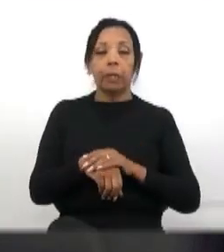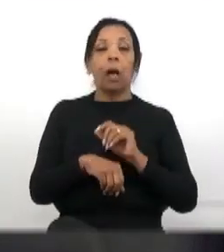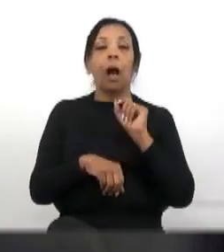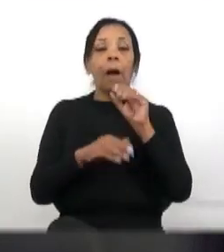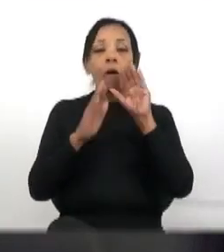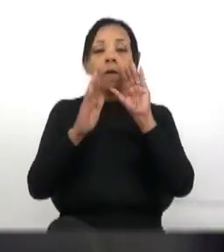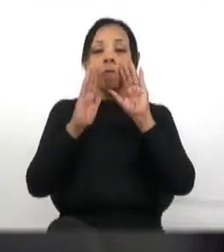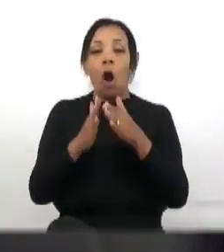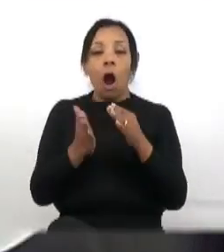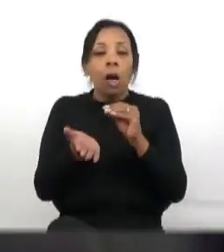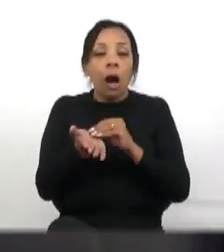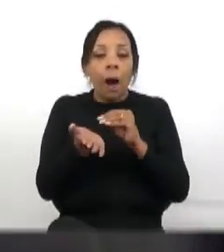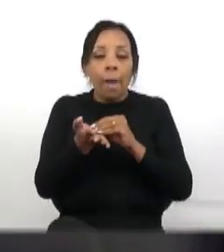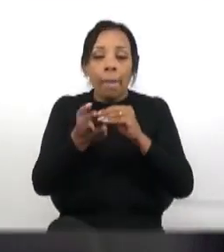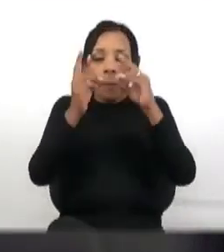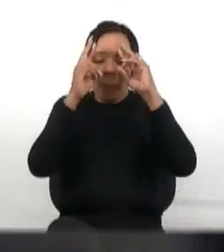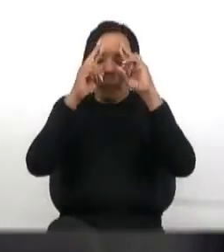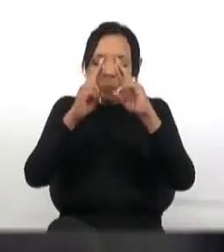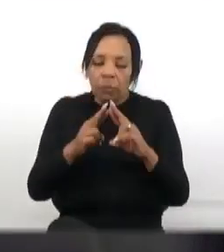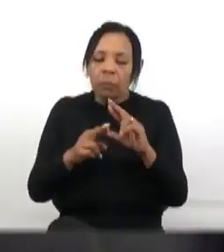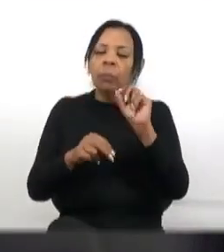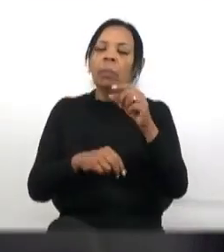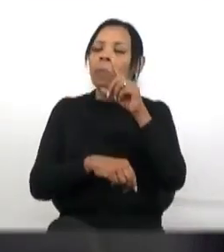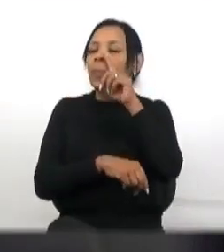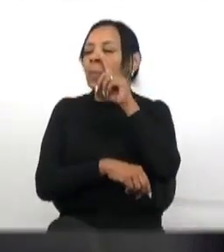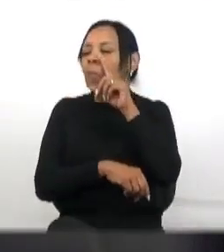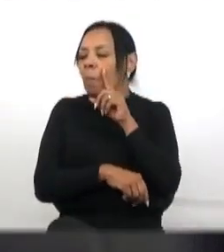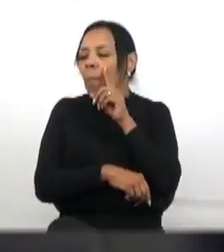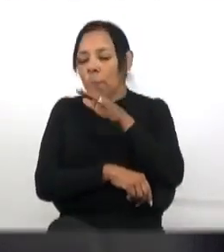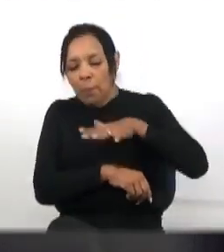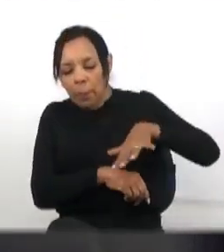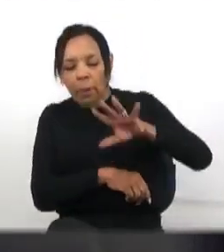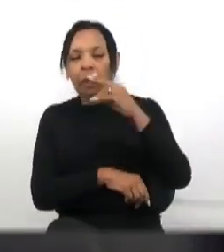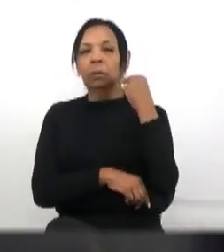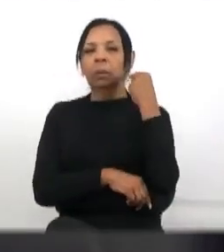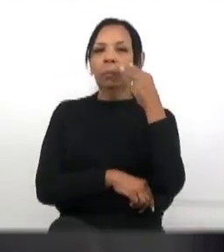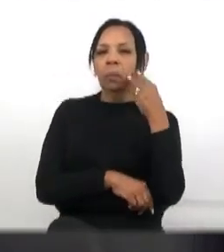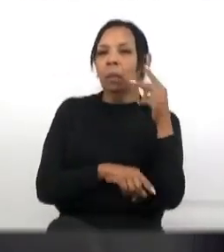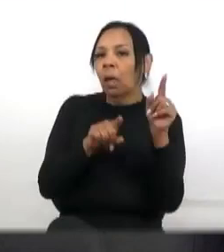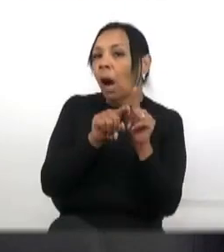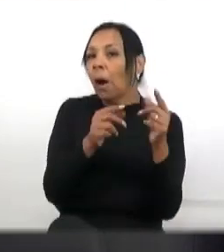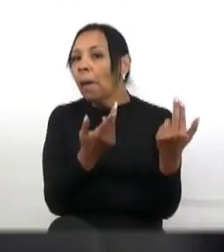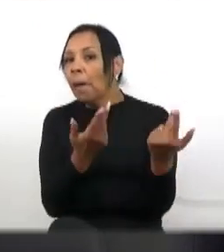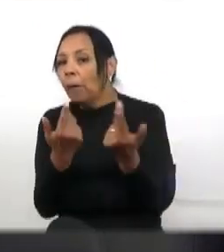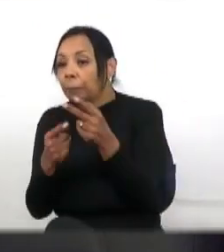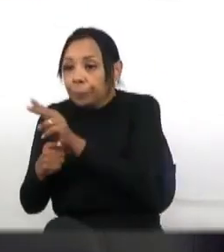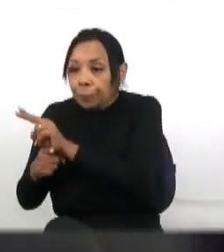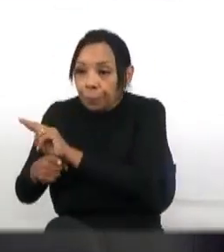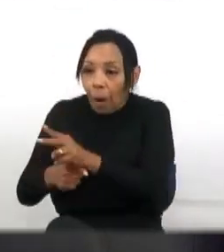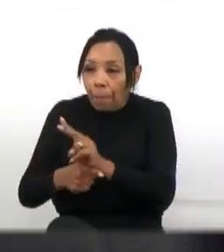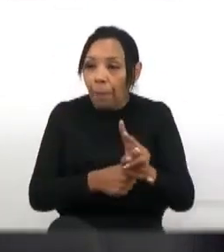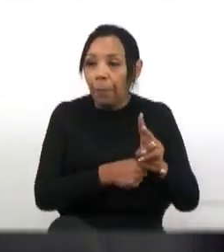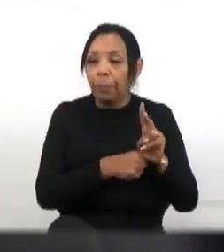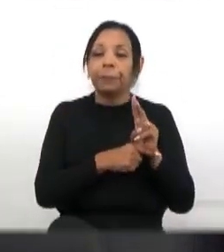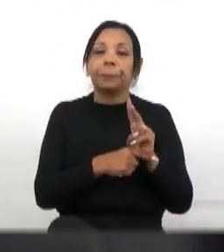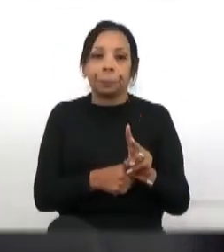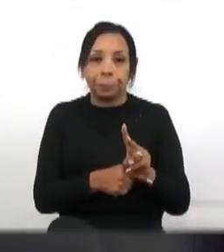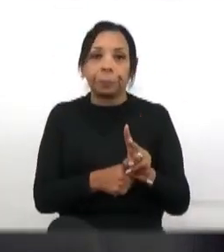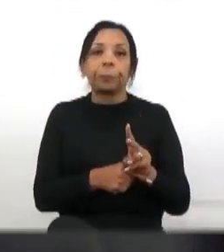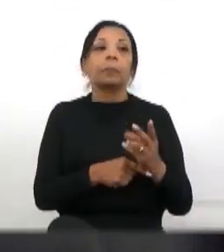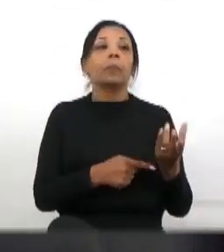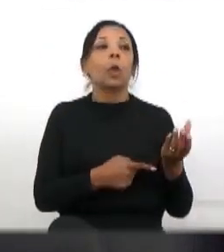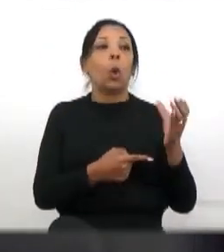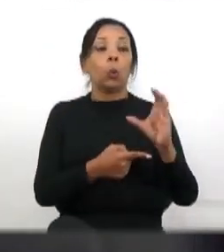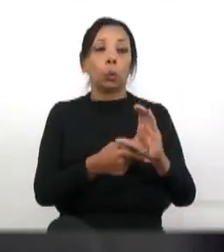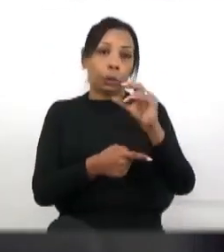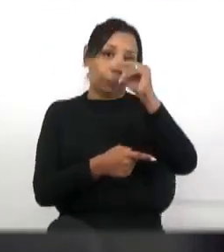desrespeitado, porque a função de deputado, assim como a nossa função de vereador, que é fiscalizar o bom andamento dos recursos municipais,